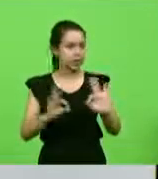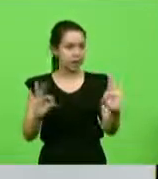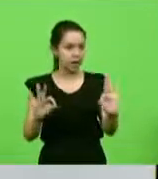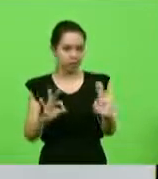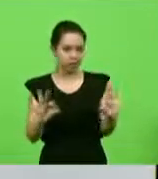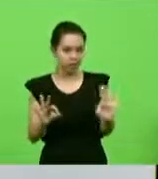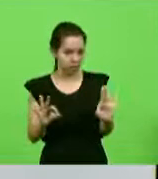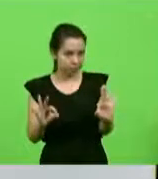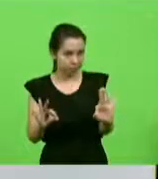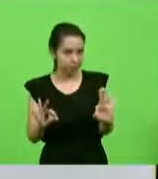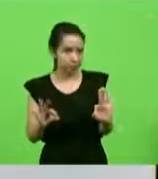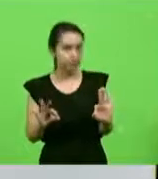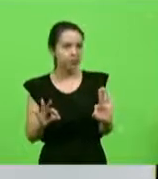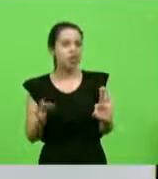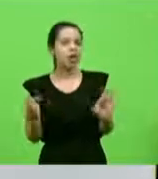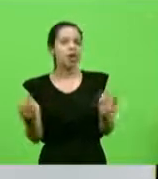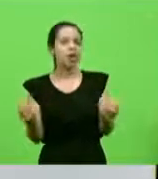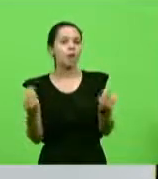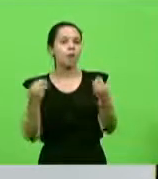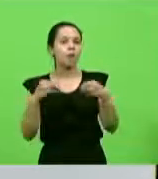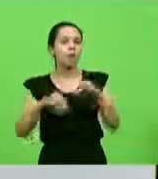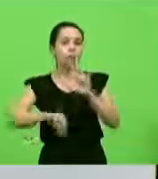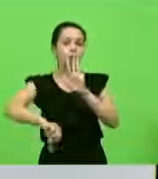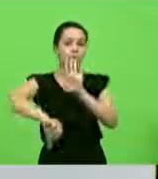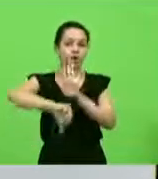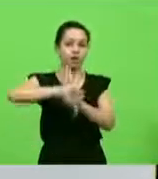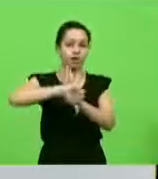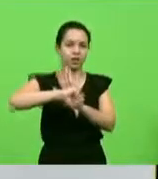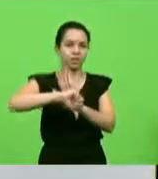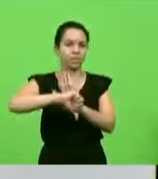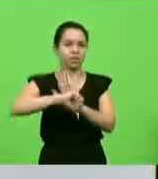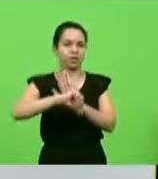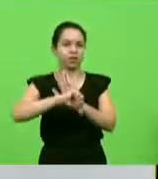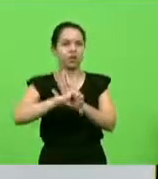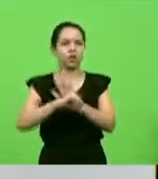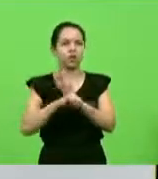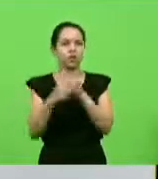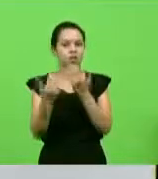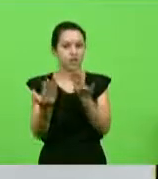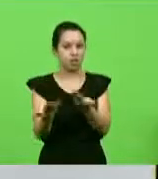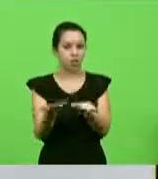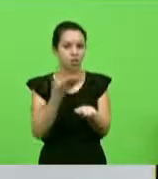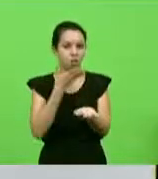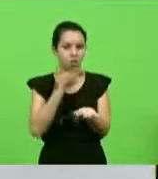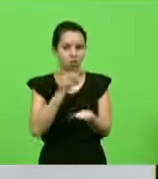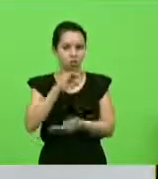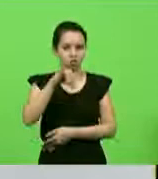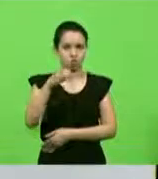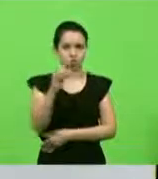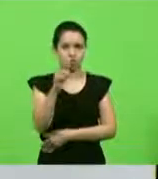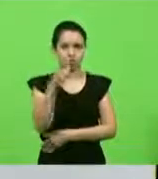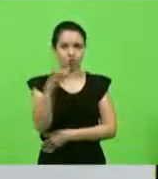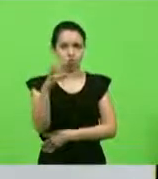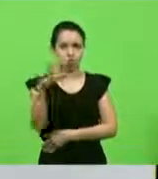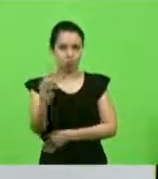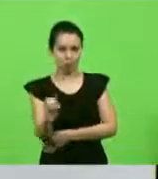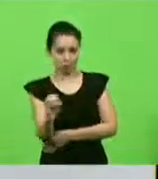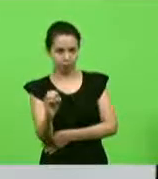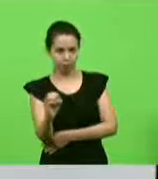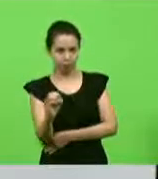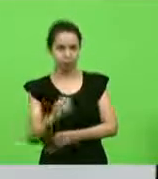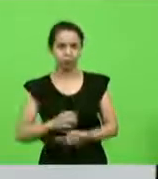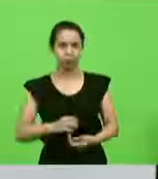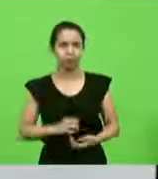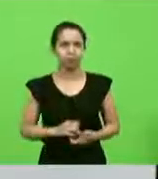respondeu o ofício e instaurou um crime no senhor João Padilha. Vamos lá, vamos